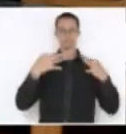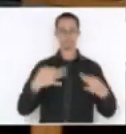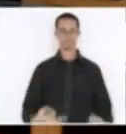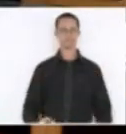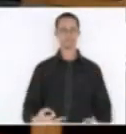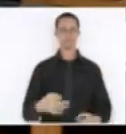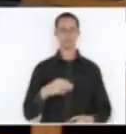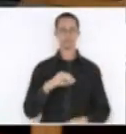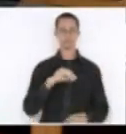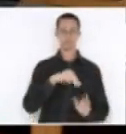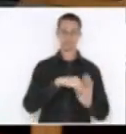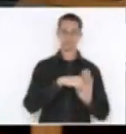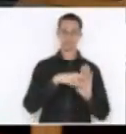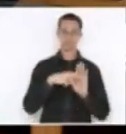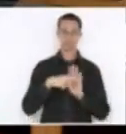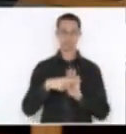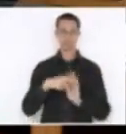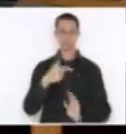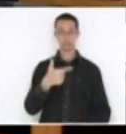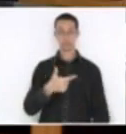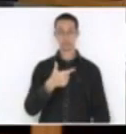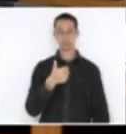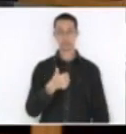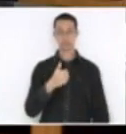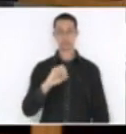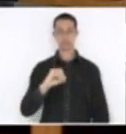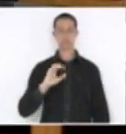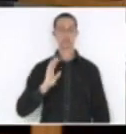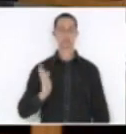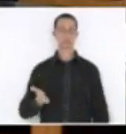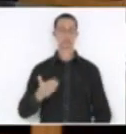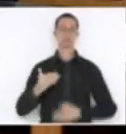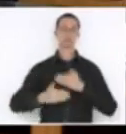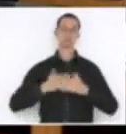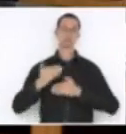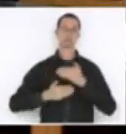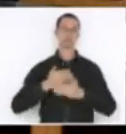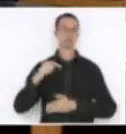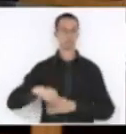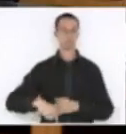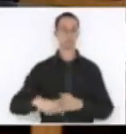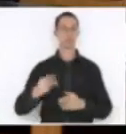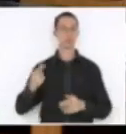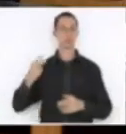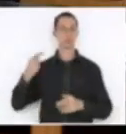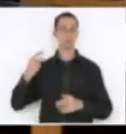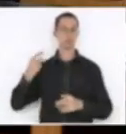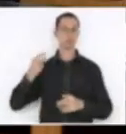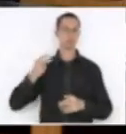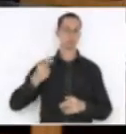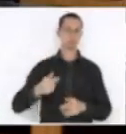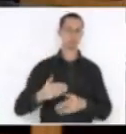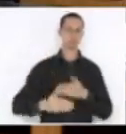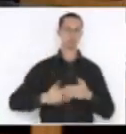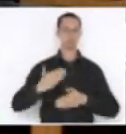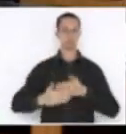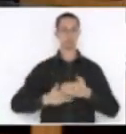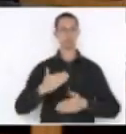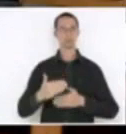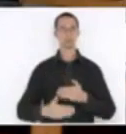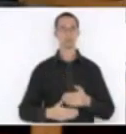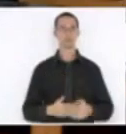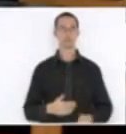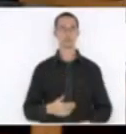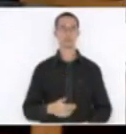está tramitando na casa há bastante tempo, mas não é daquelas que tramitam, que